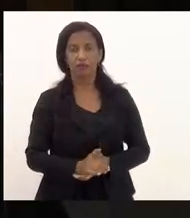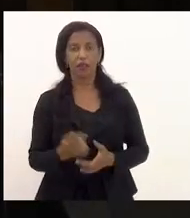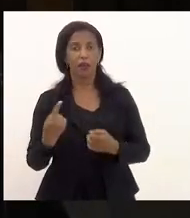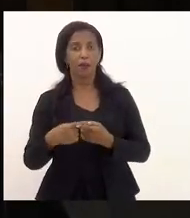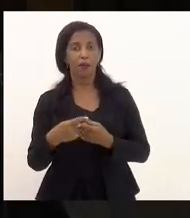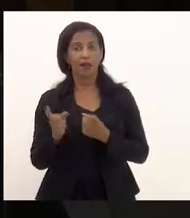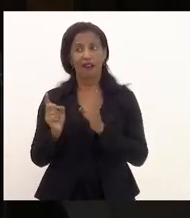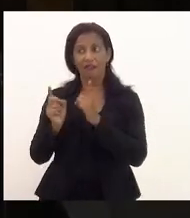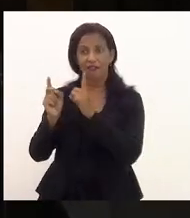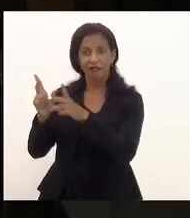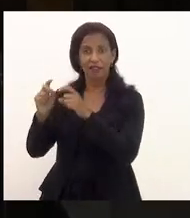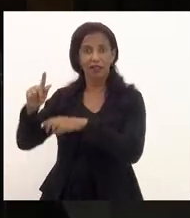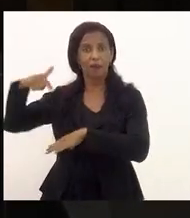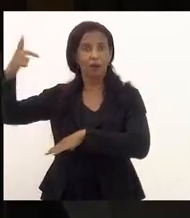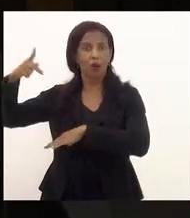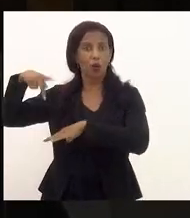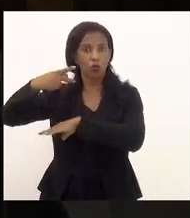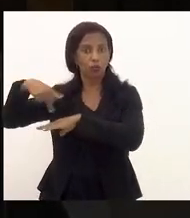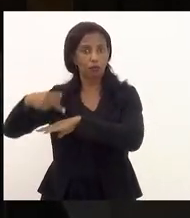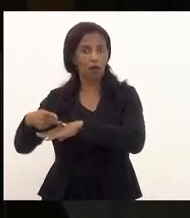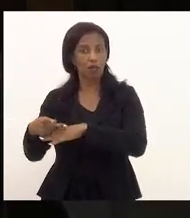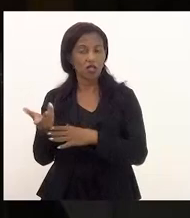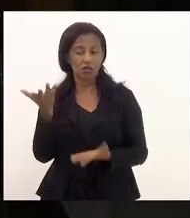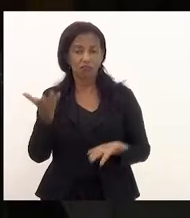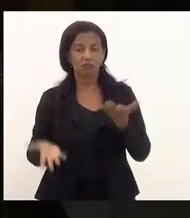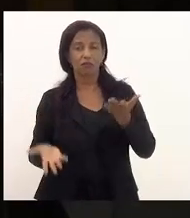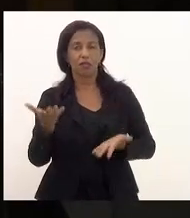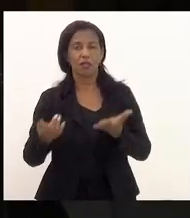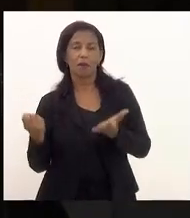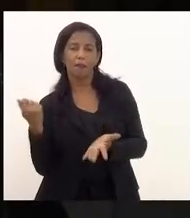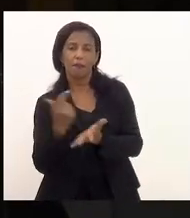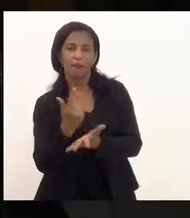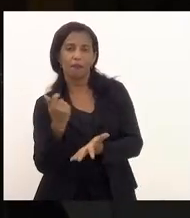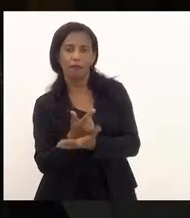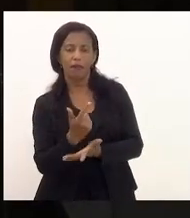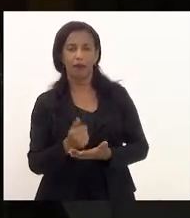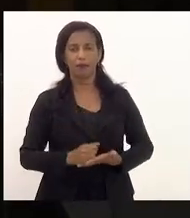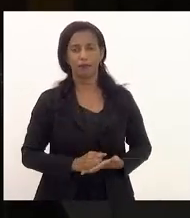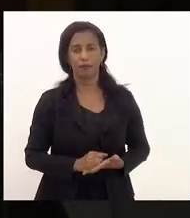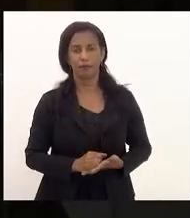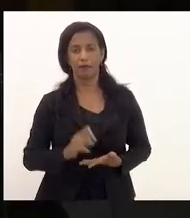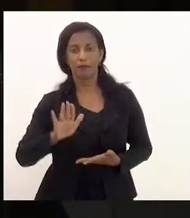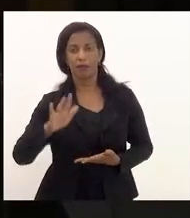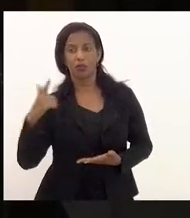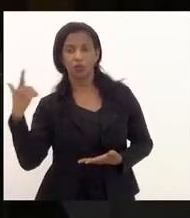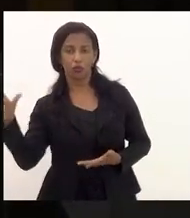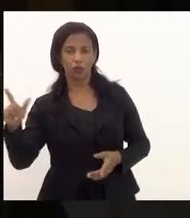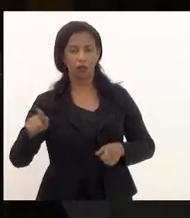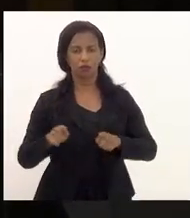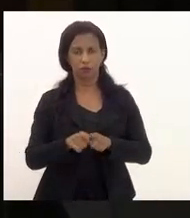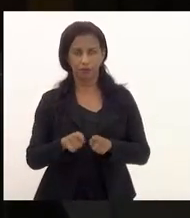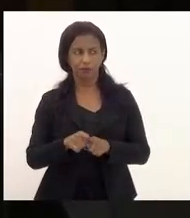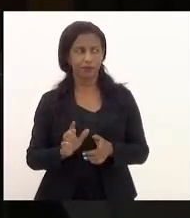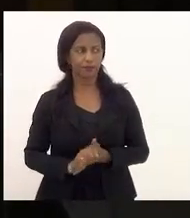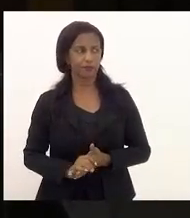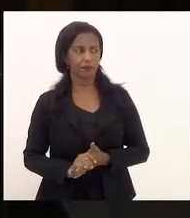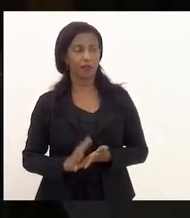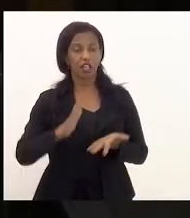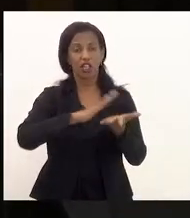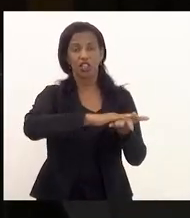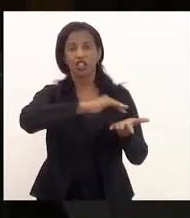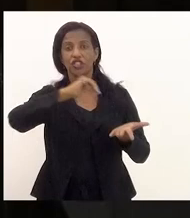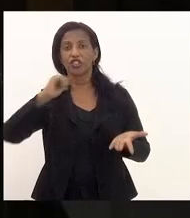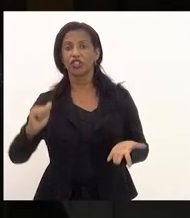exportação faz o equilíbrio da balança de pagamento. Mas, de outro lado, tira